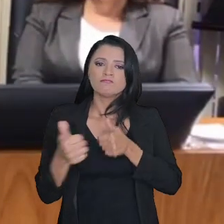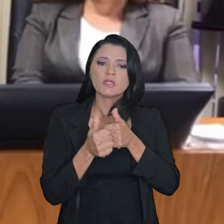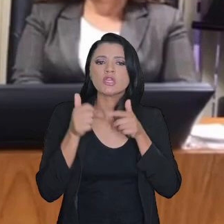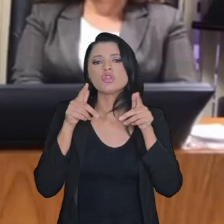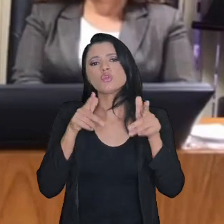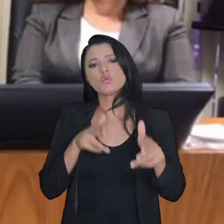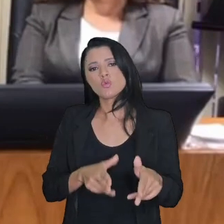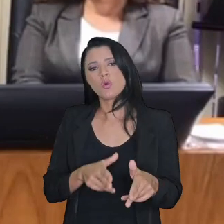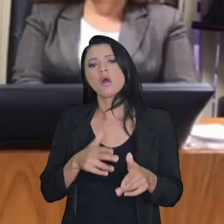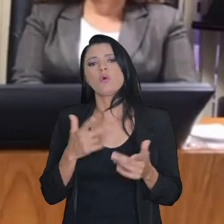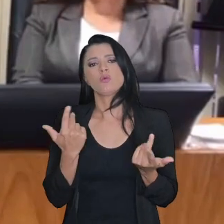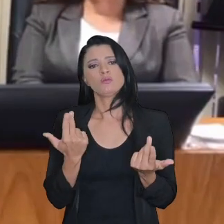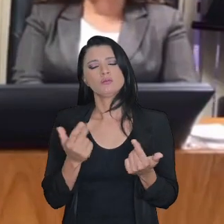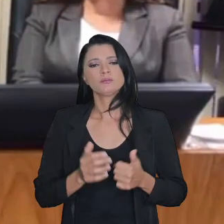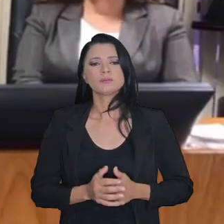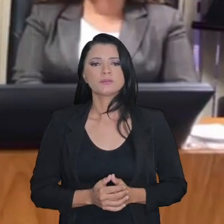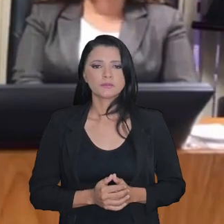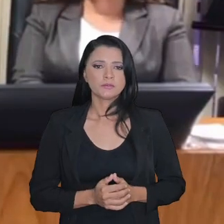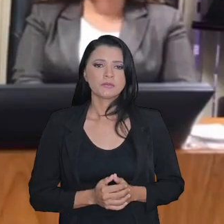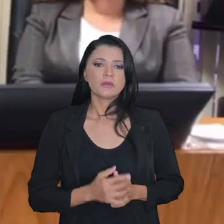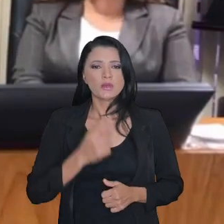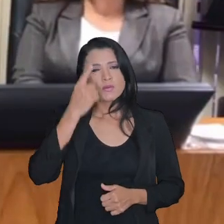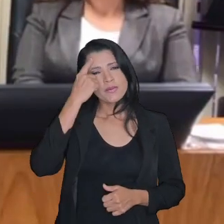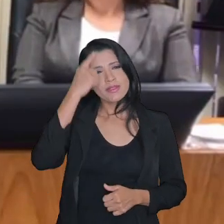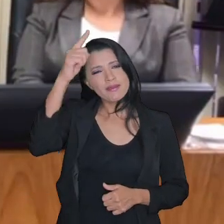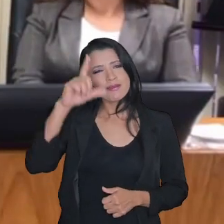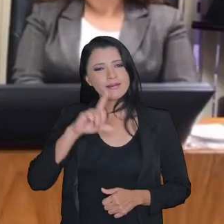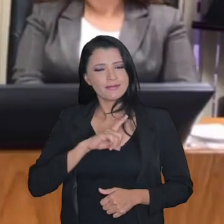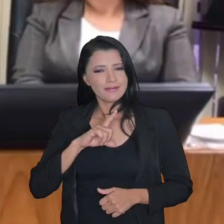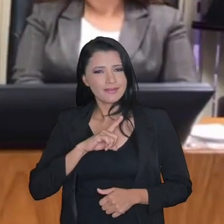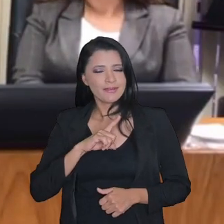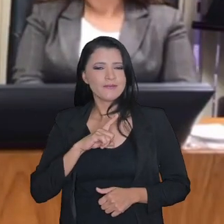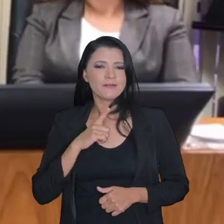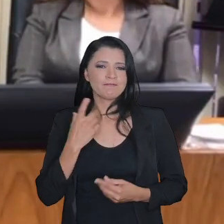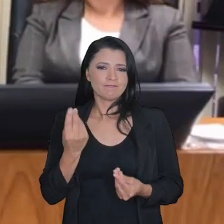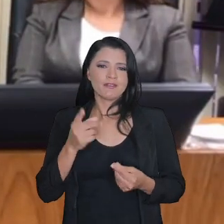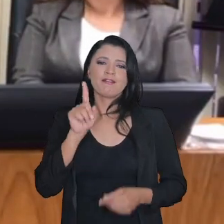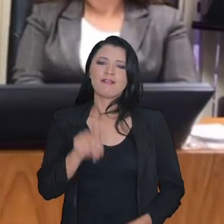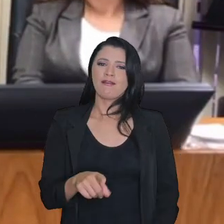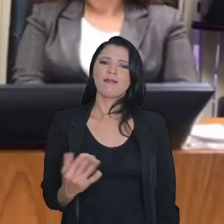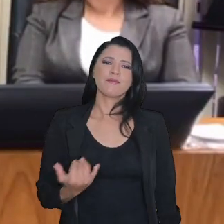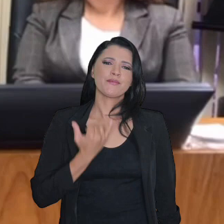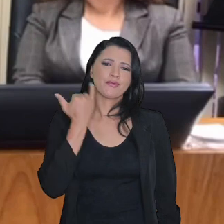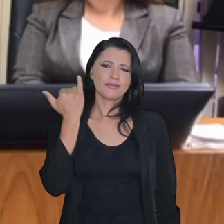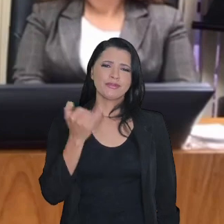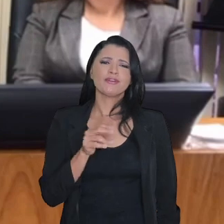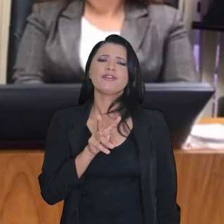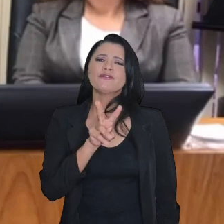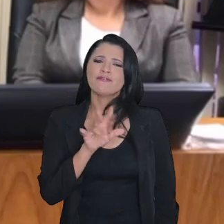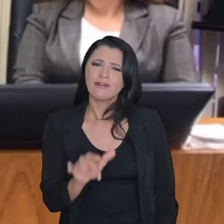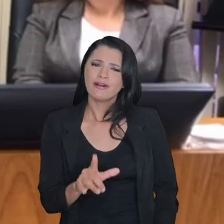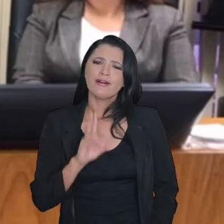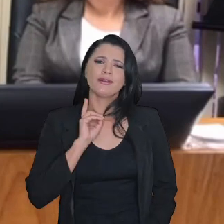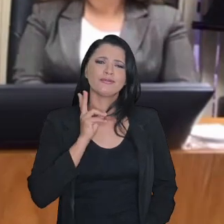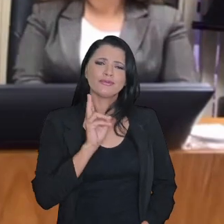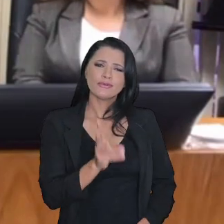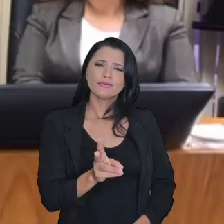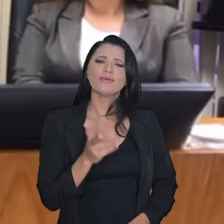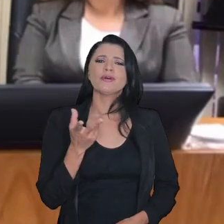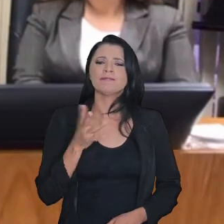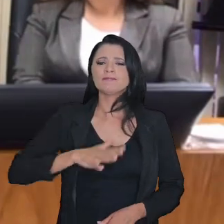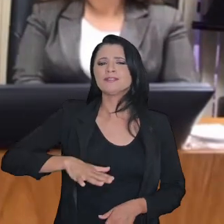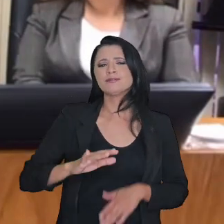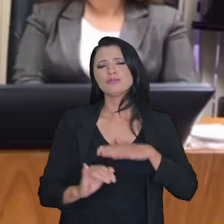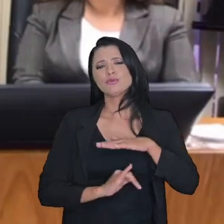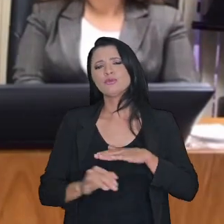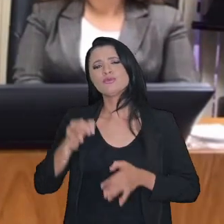para os senhores terem a ideia, ter a noção do quão importante está sendo esse instituto jurídico para o país, já que